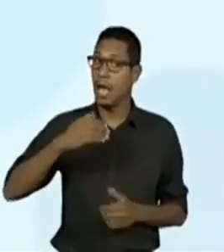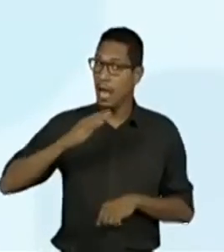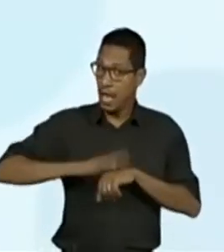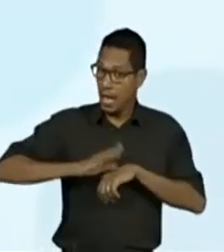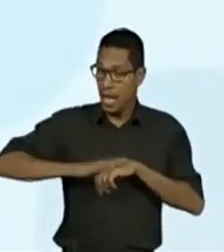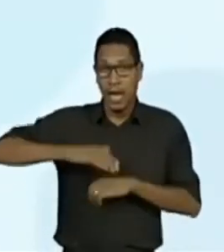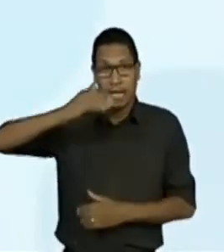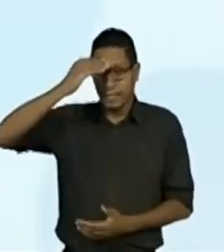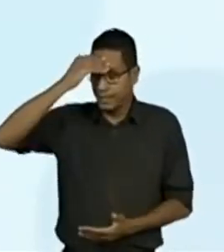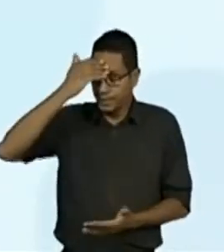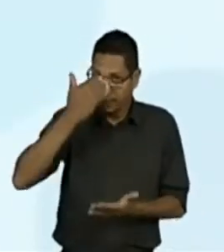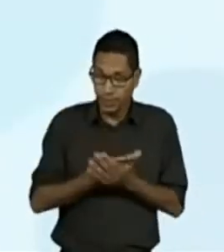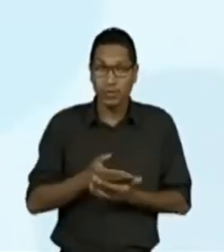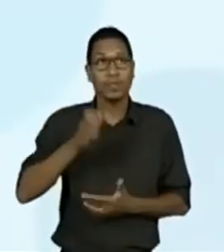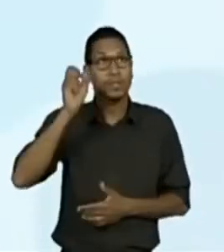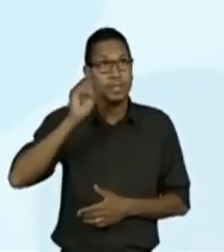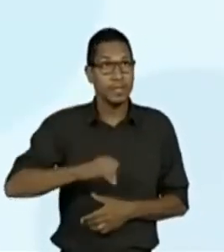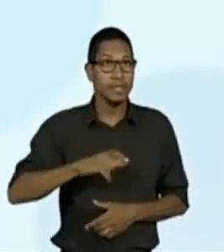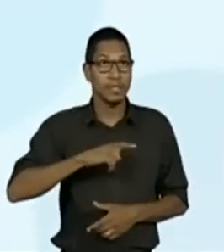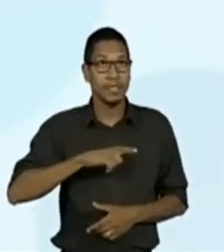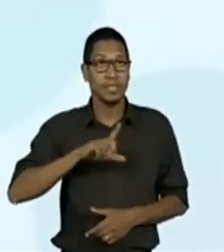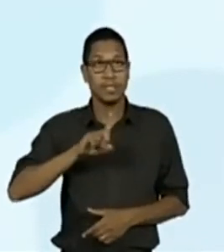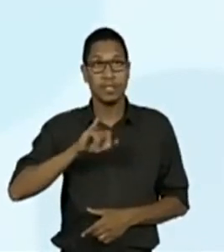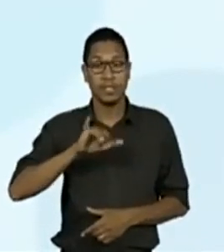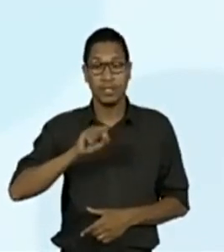acredito nos discos voadores.